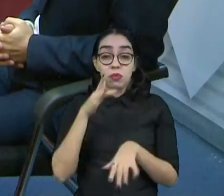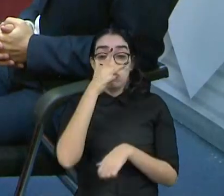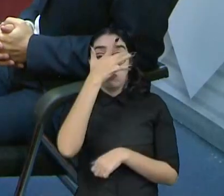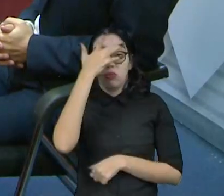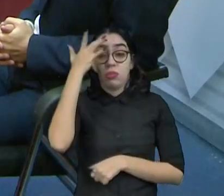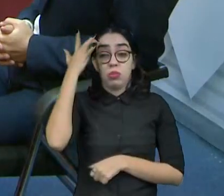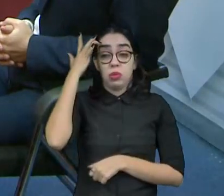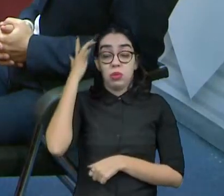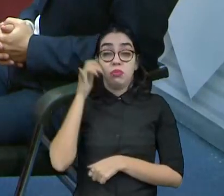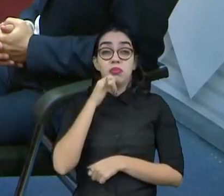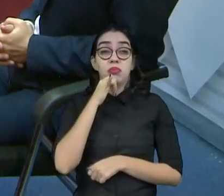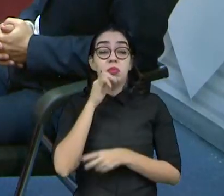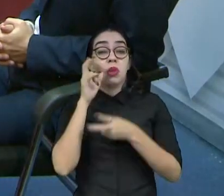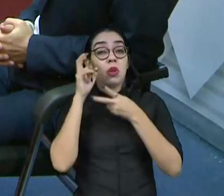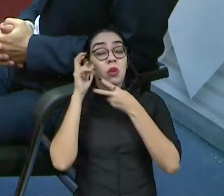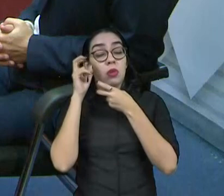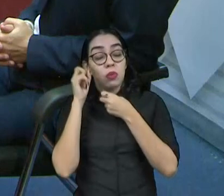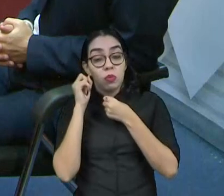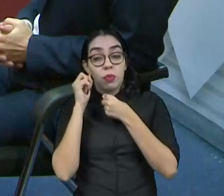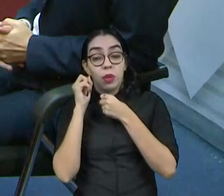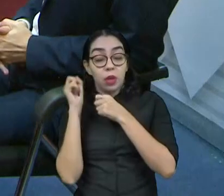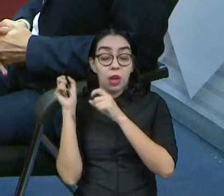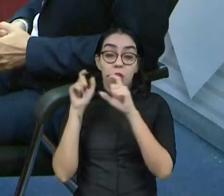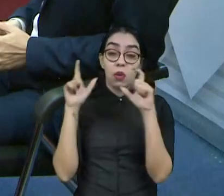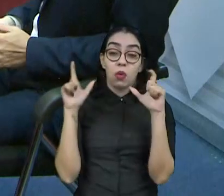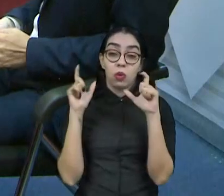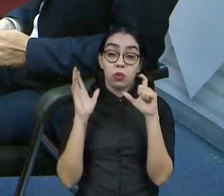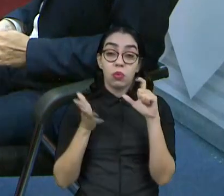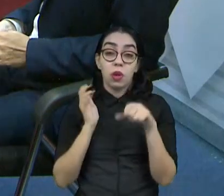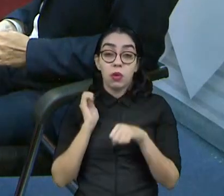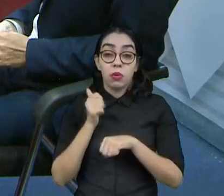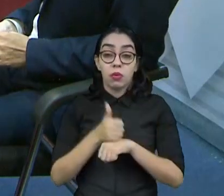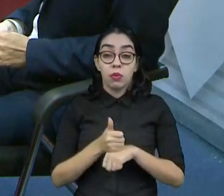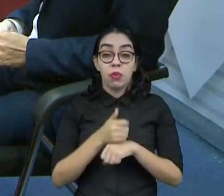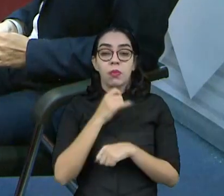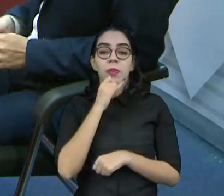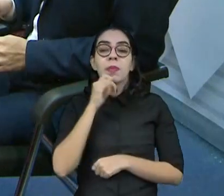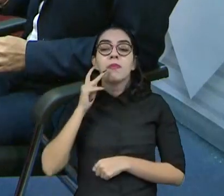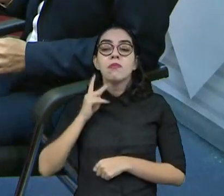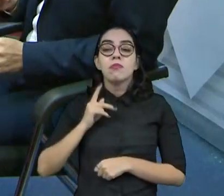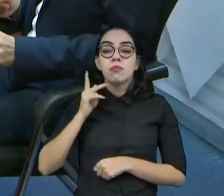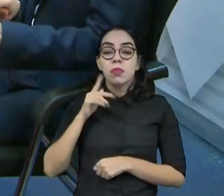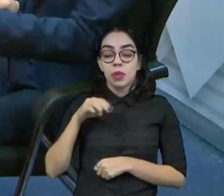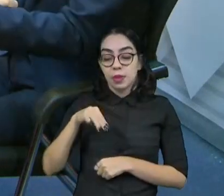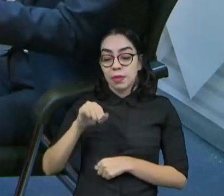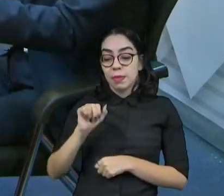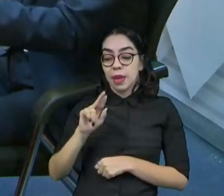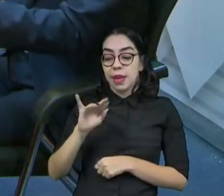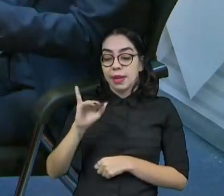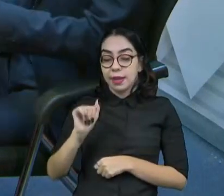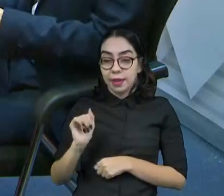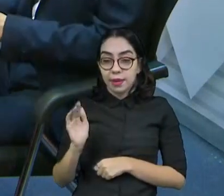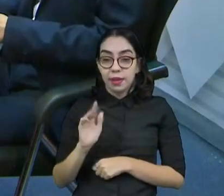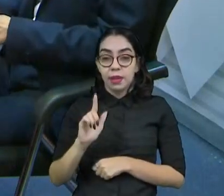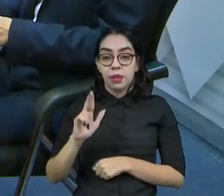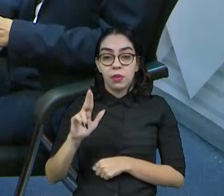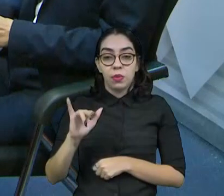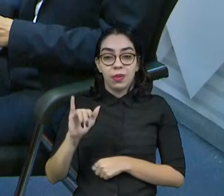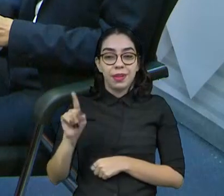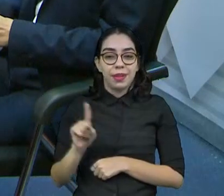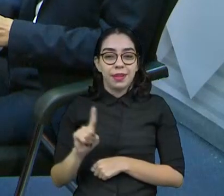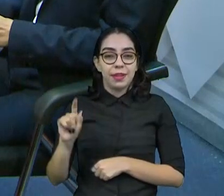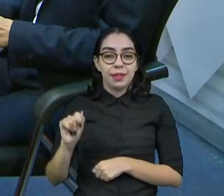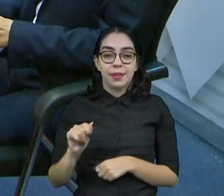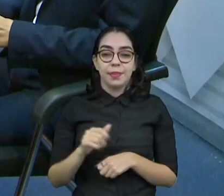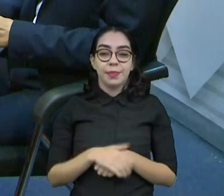dormiram em segundo lugar e ganharam. Acho que a Maria Luíza, não foi aqui em Fortaleza, tem alguns casos. que interessante. Se a gente for observar